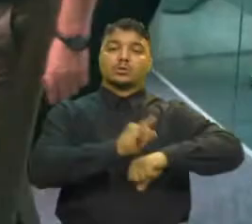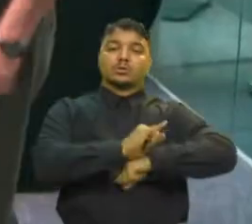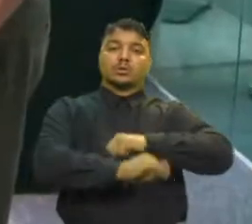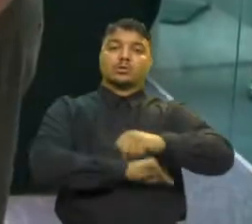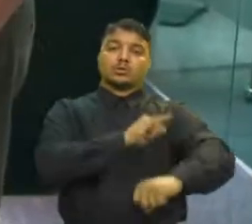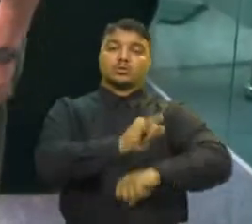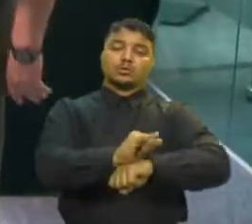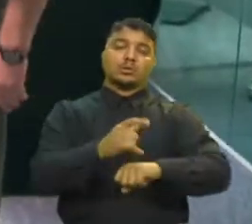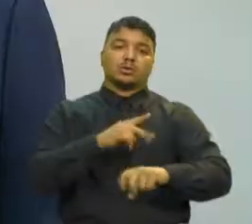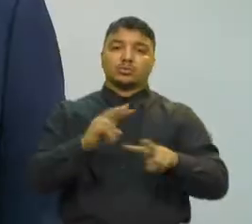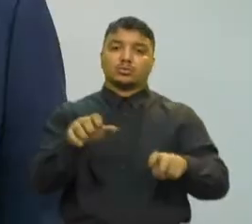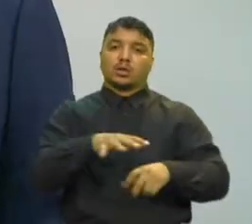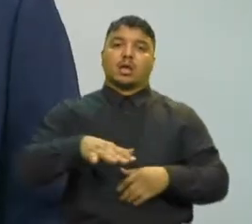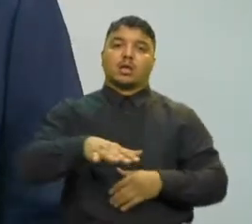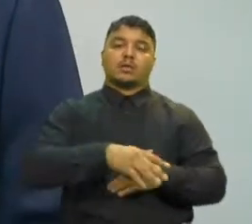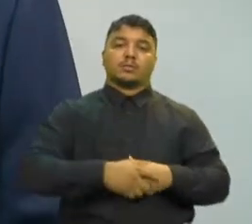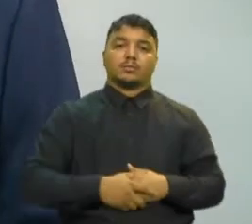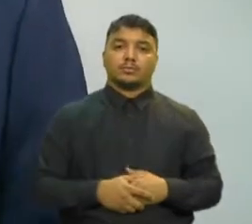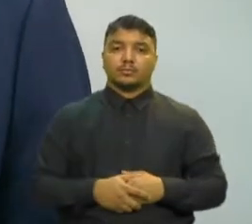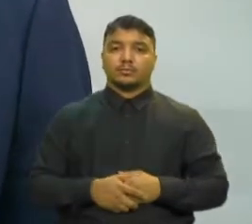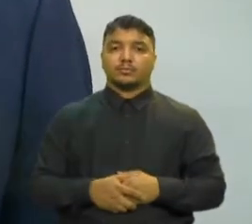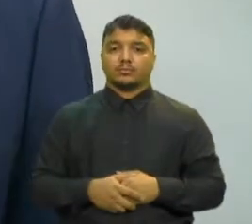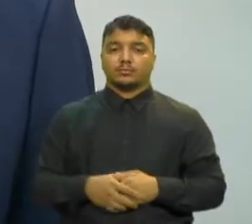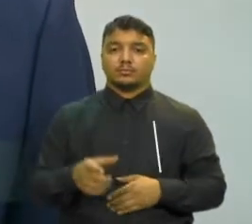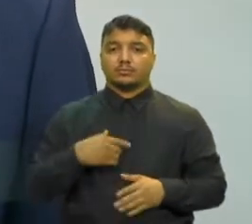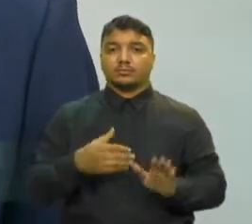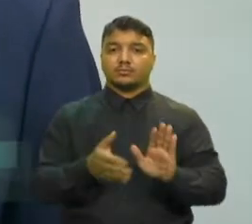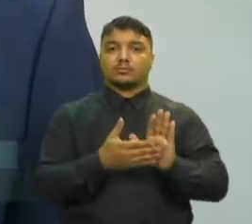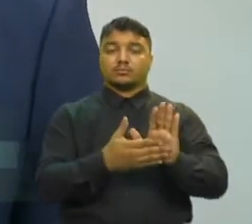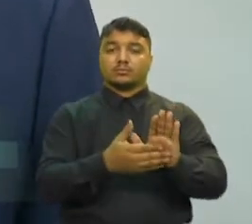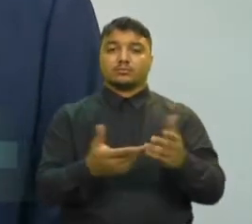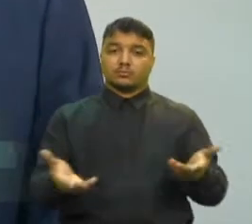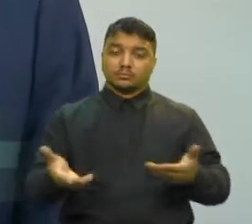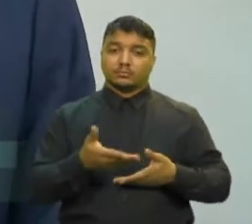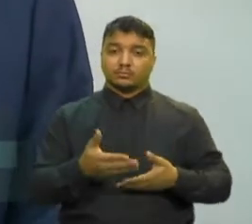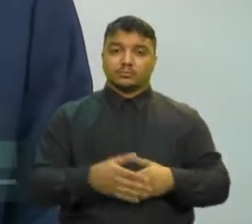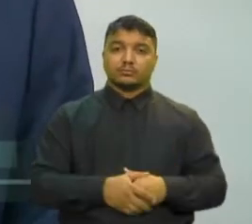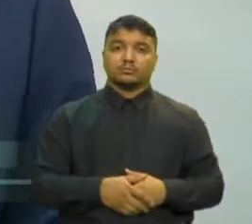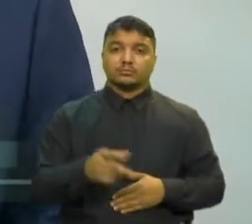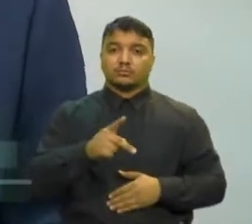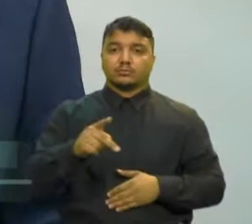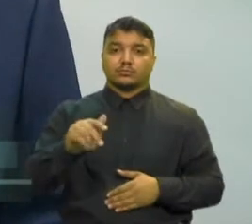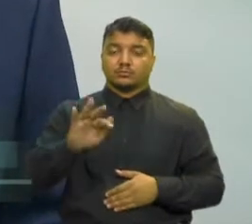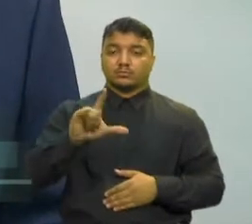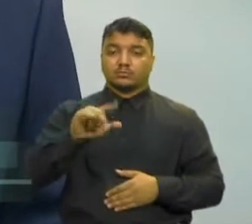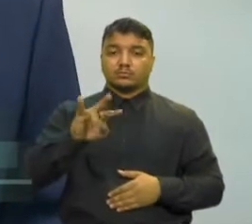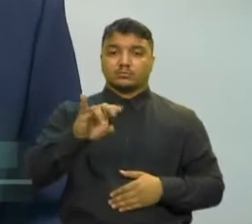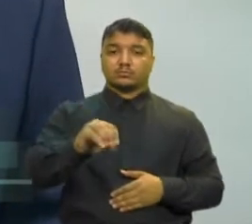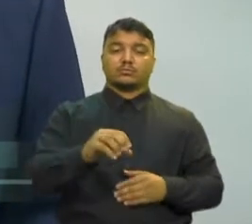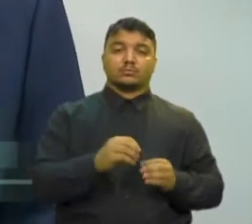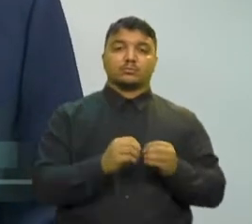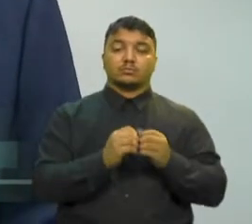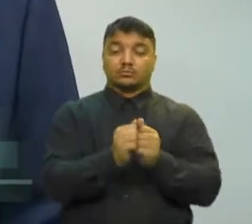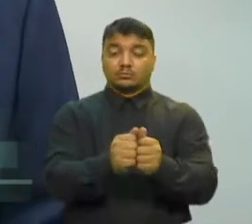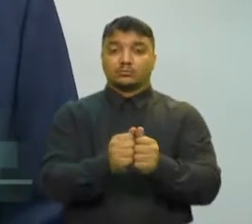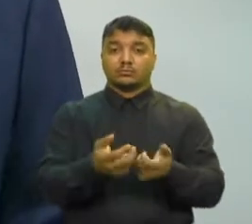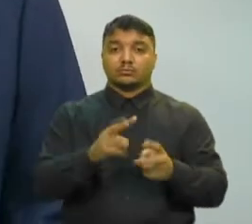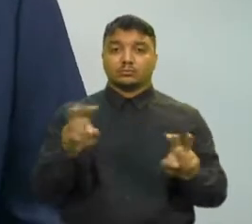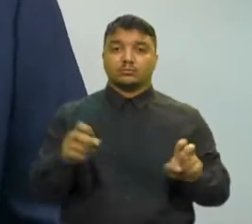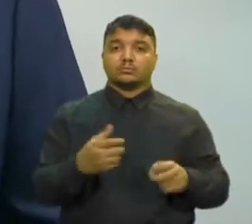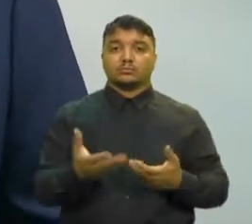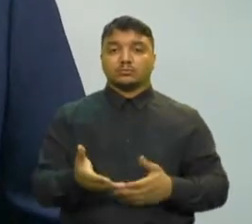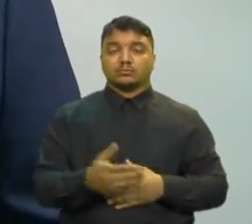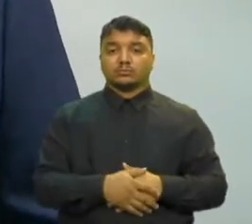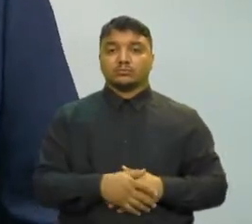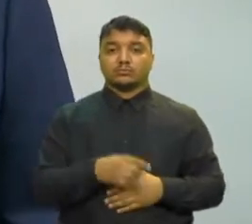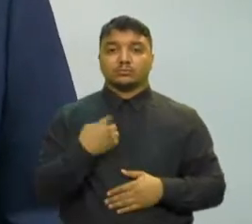relacionadas à área Propus para eles o desafio, o professor Flávio Ataliba, para fazer esse programa sobre a economia Aqui onde